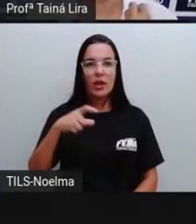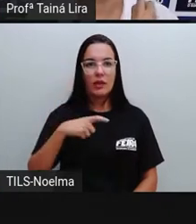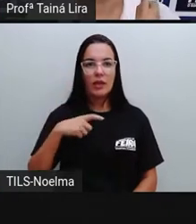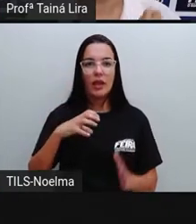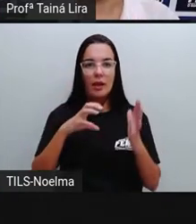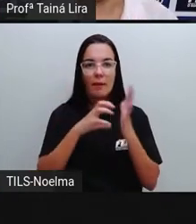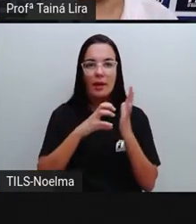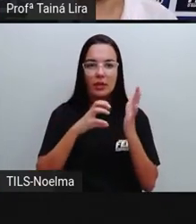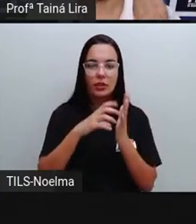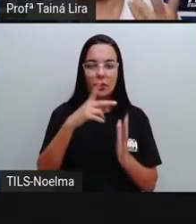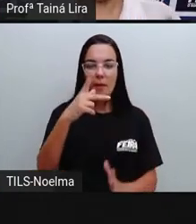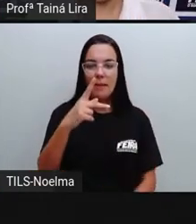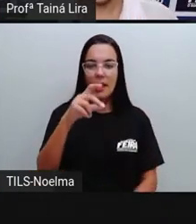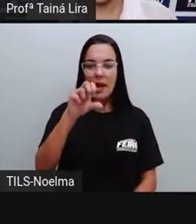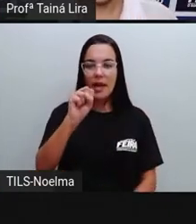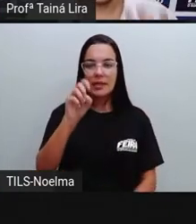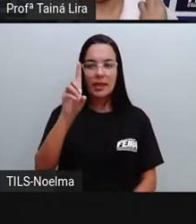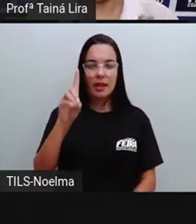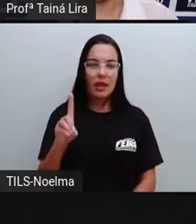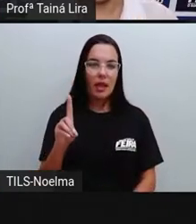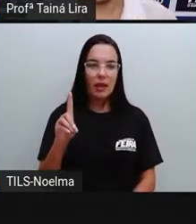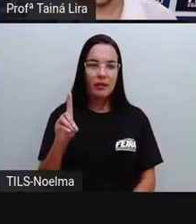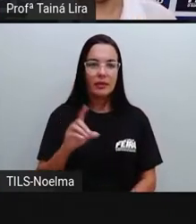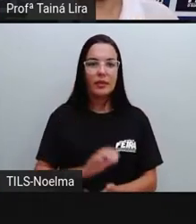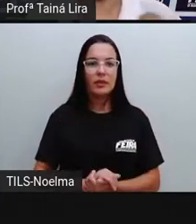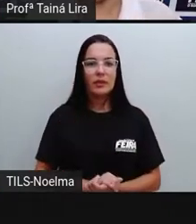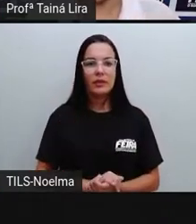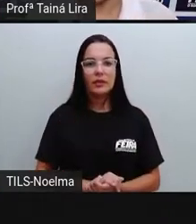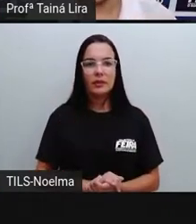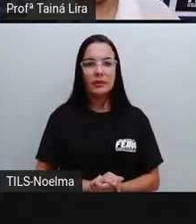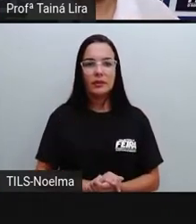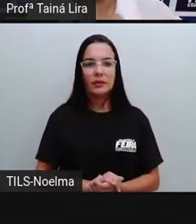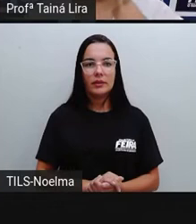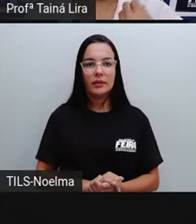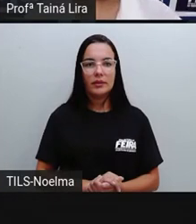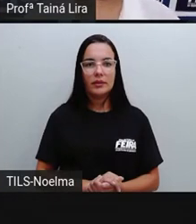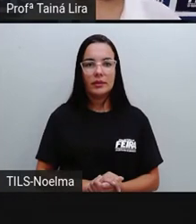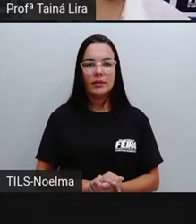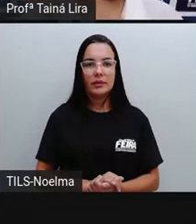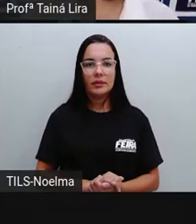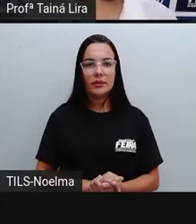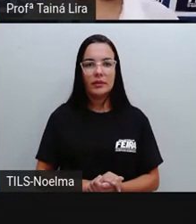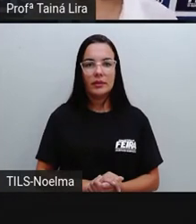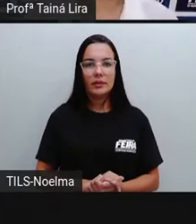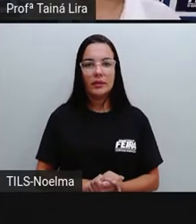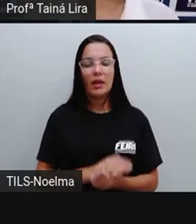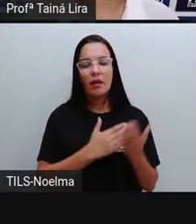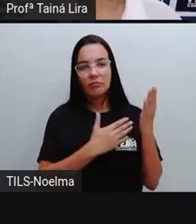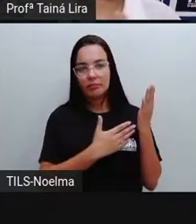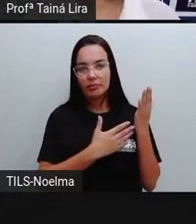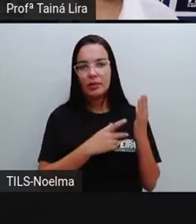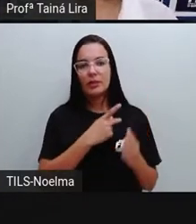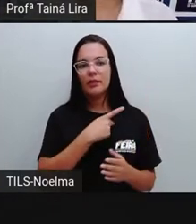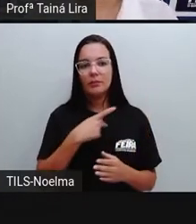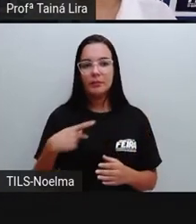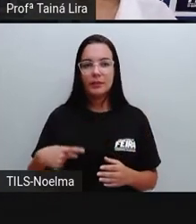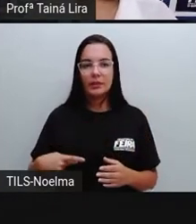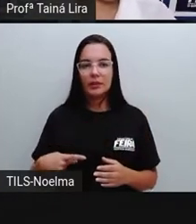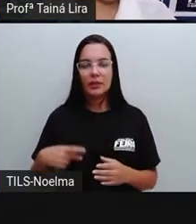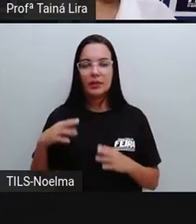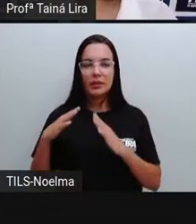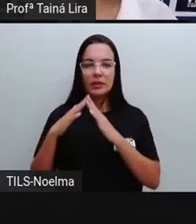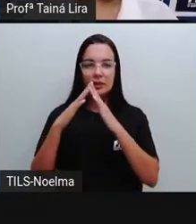ano, o partido, né? Que ele faz parte, que o PSD. E Fernando Torres é o presidente da